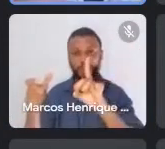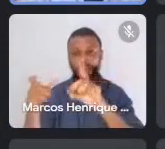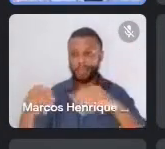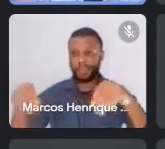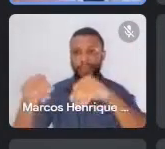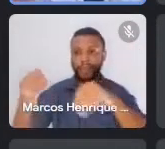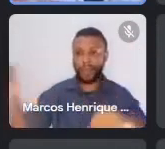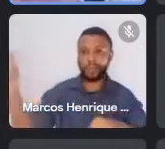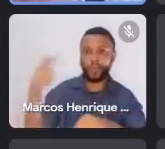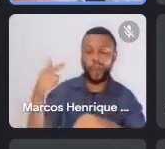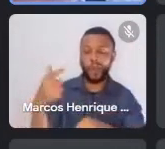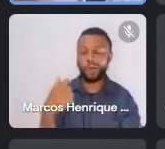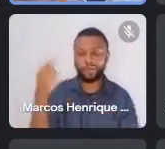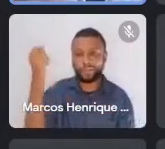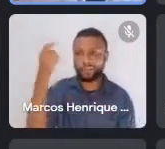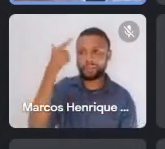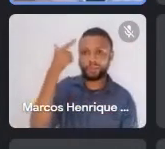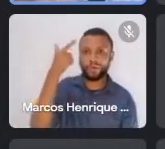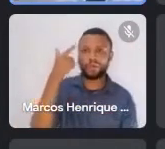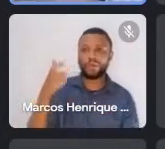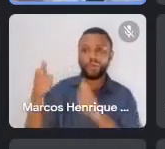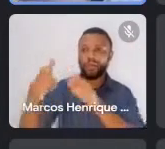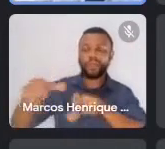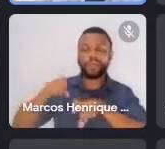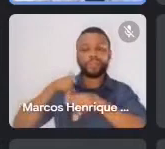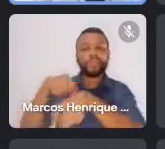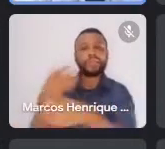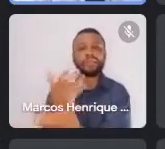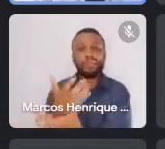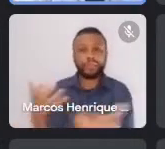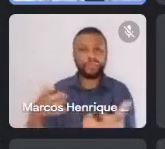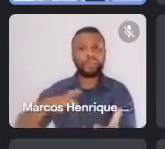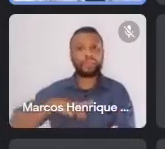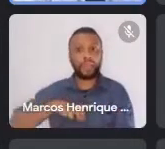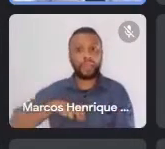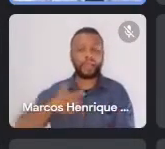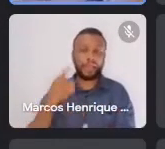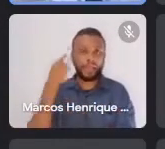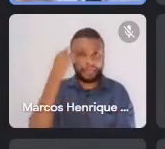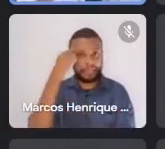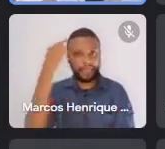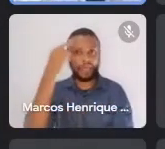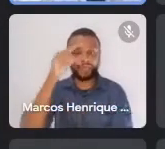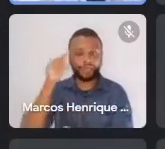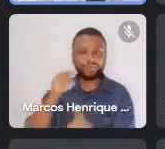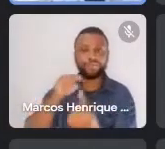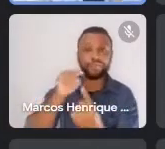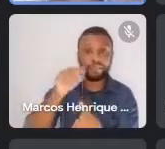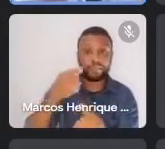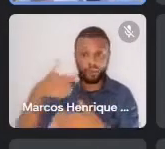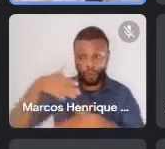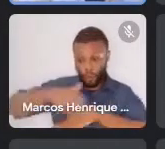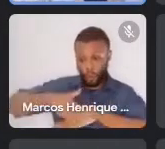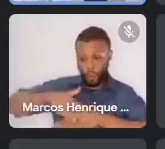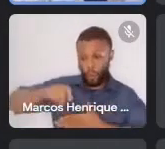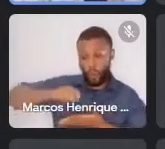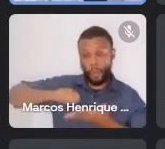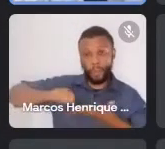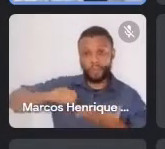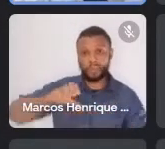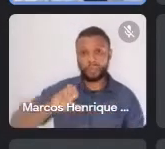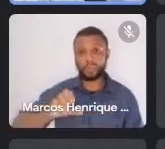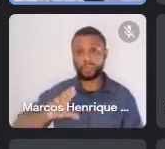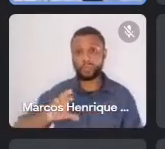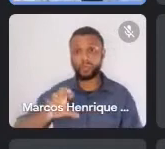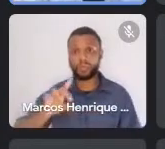sertões. Então, tem essa ideia de trazer... Quer dizer, aí nós estamos diante de um compositor clássico, né? É o Euclides da música